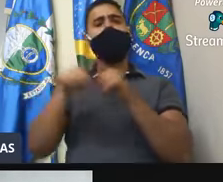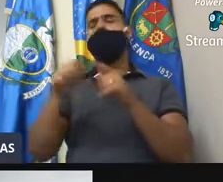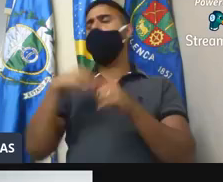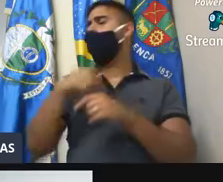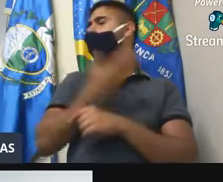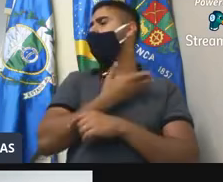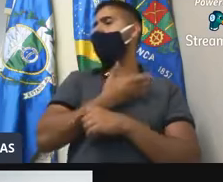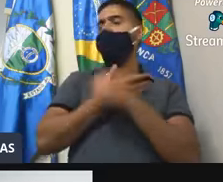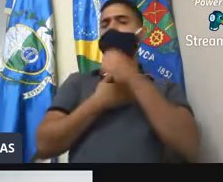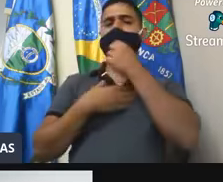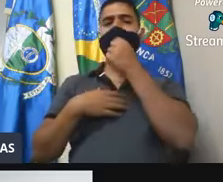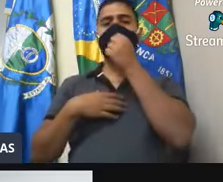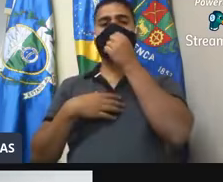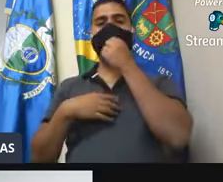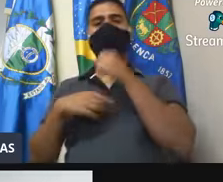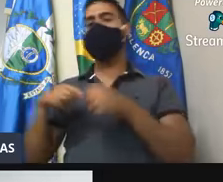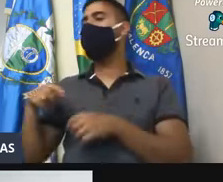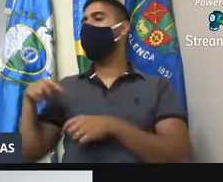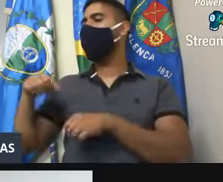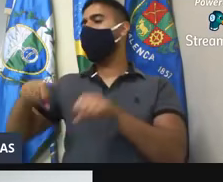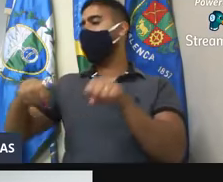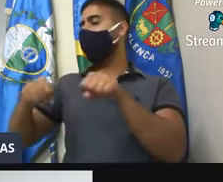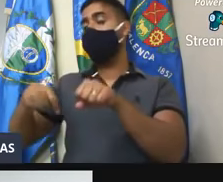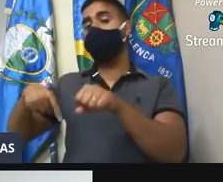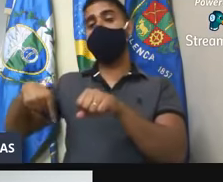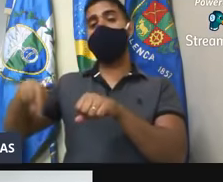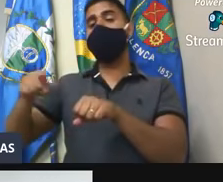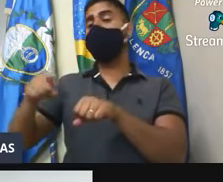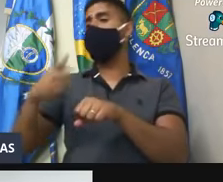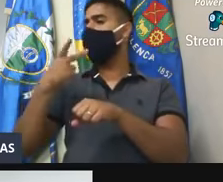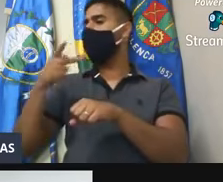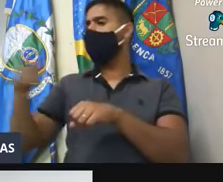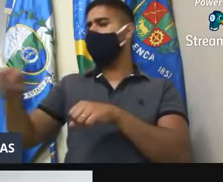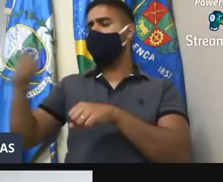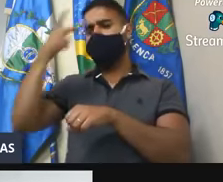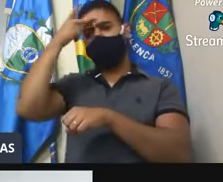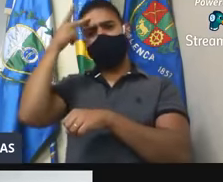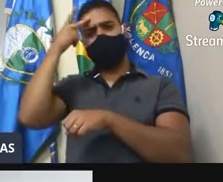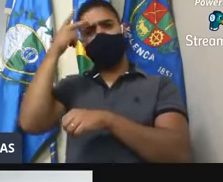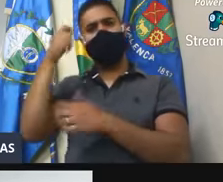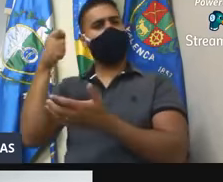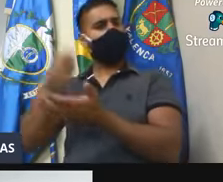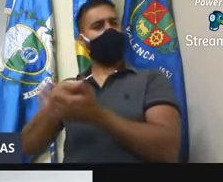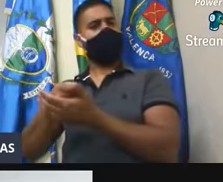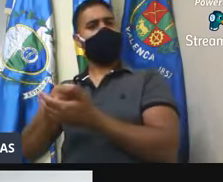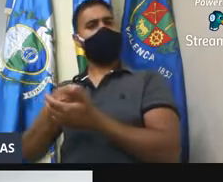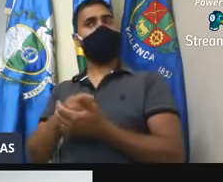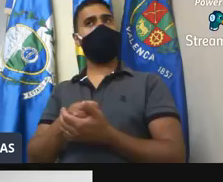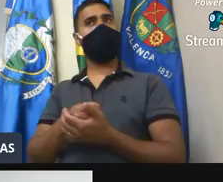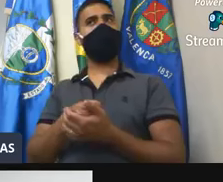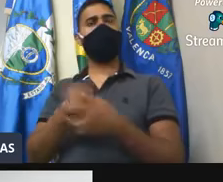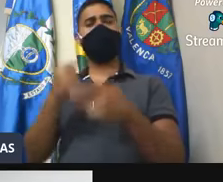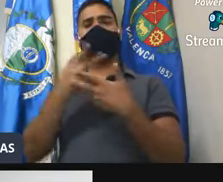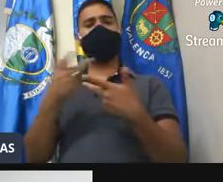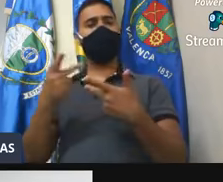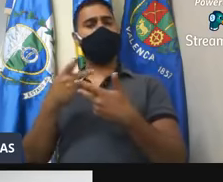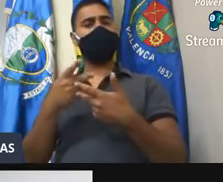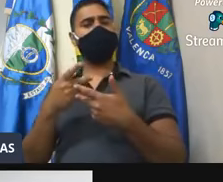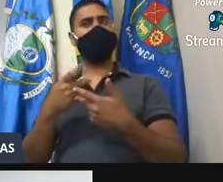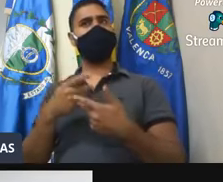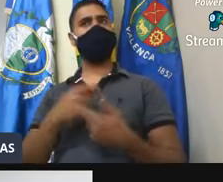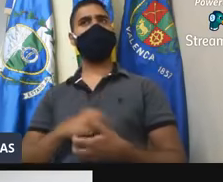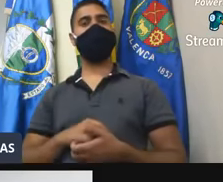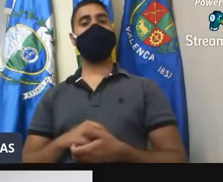amigo meu caiu, aí ele foi atrás do dono do cachorro para que pagasse todos os tipos de despesas,